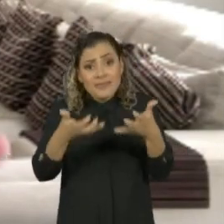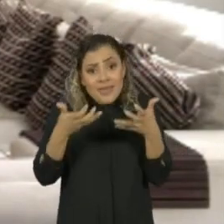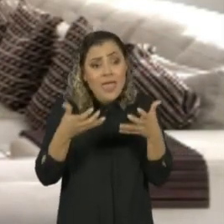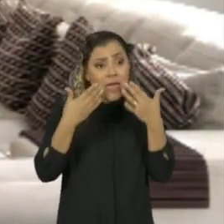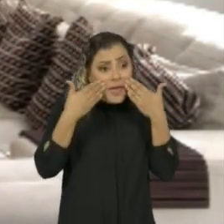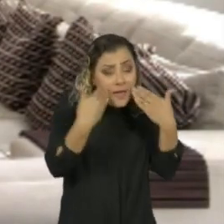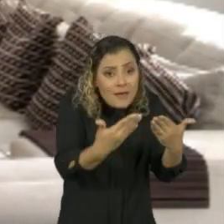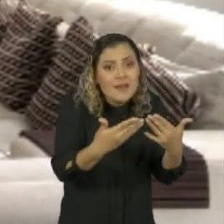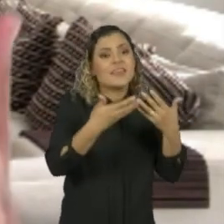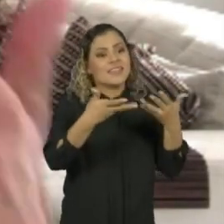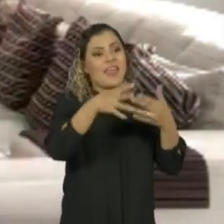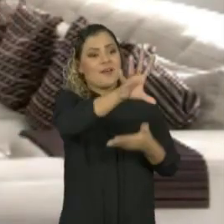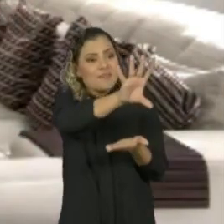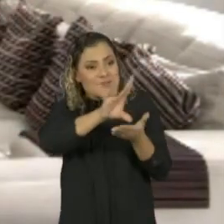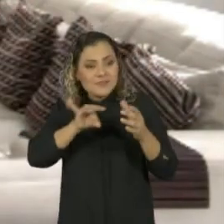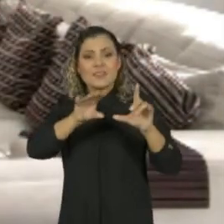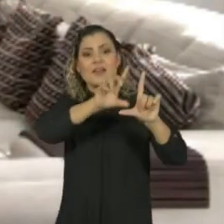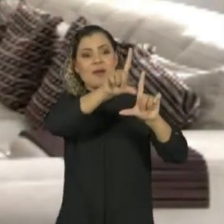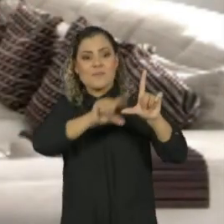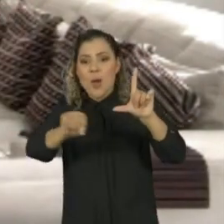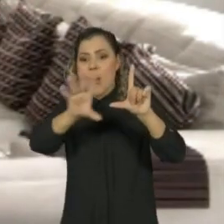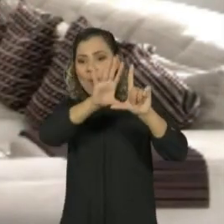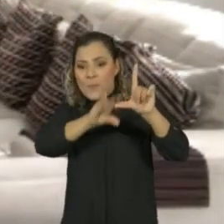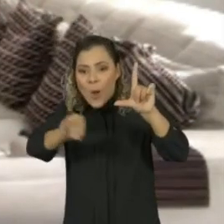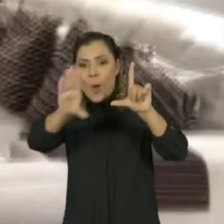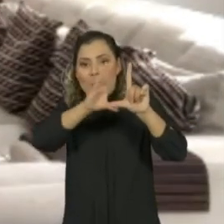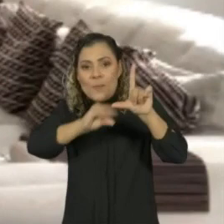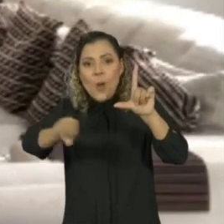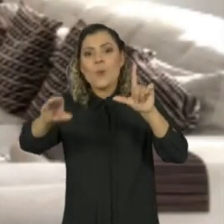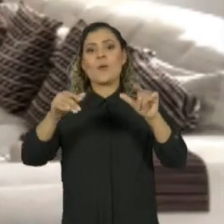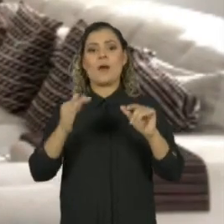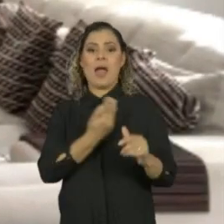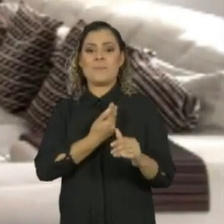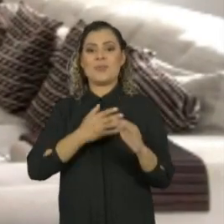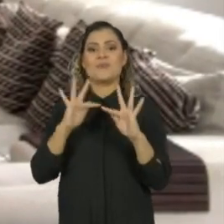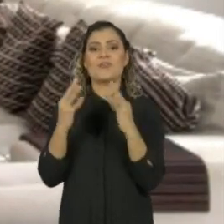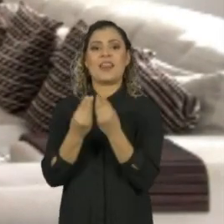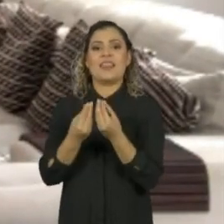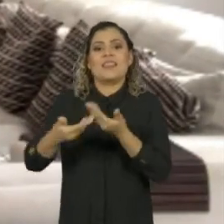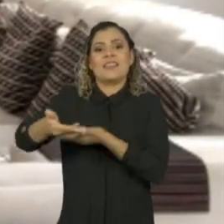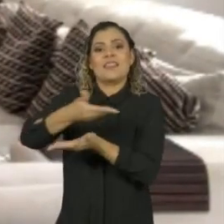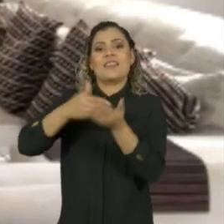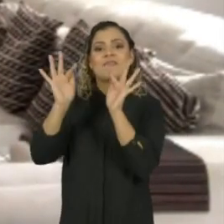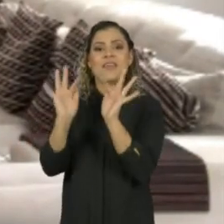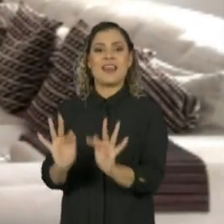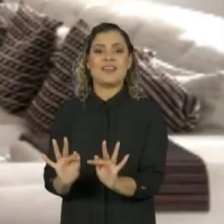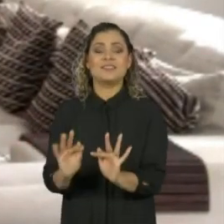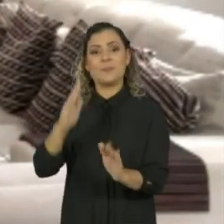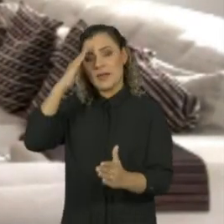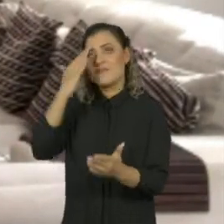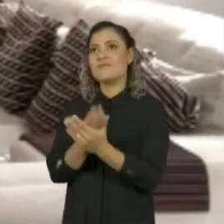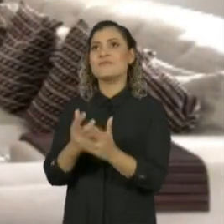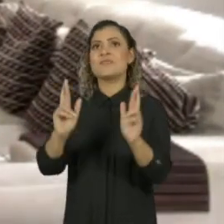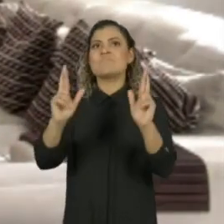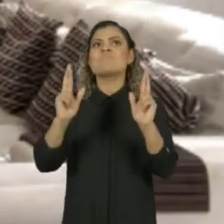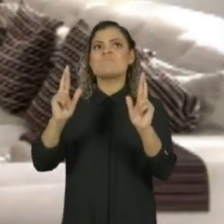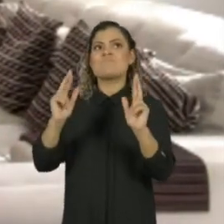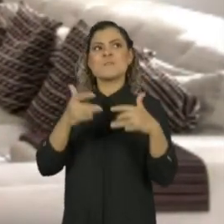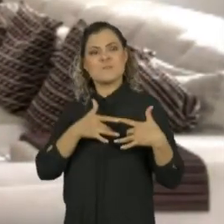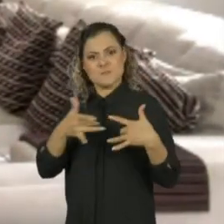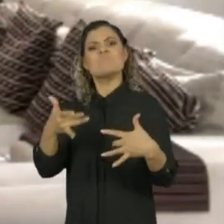compartilhar para que os amigos delas também fiquem felizes. Faz você ter esperança, faz você acreditar na